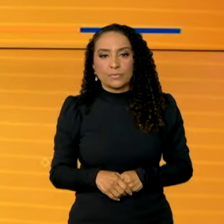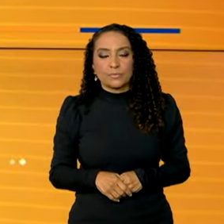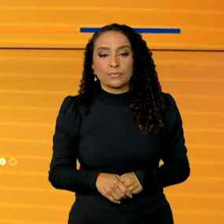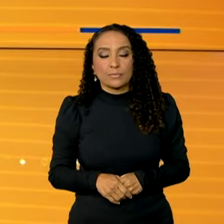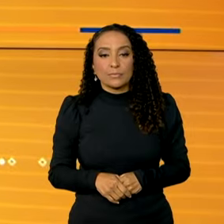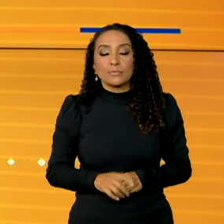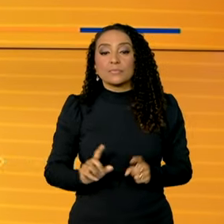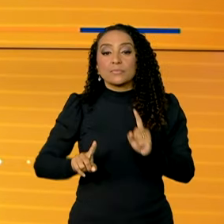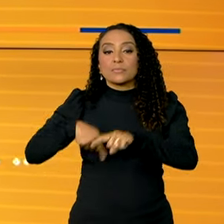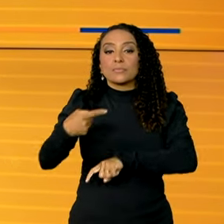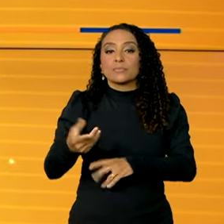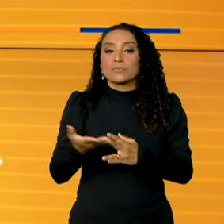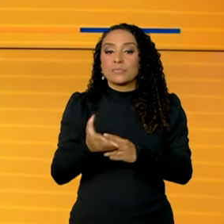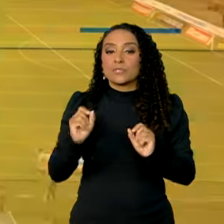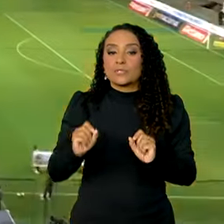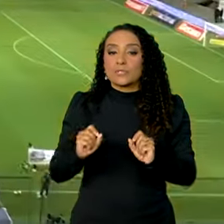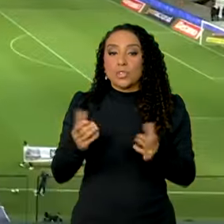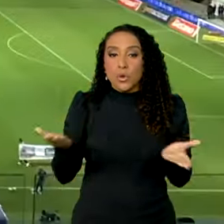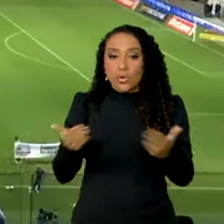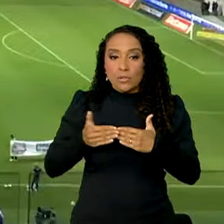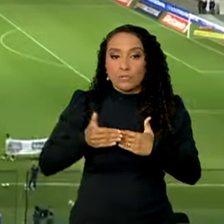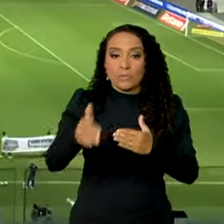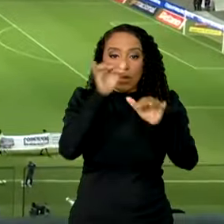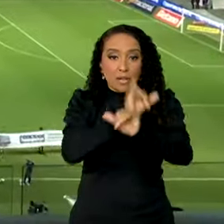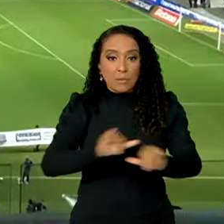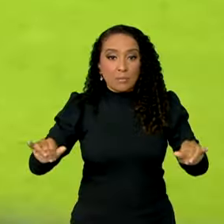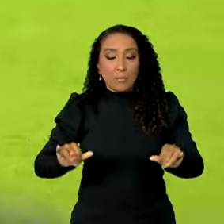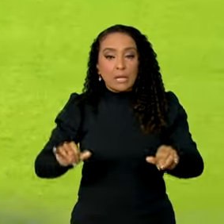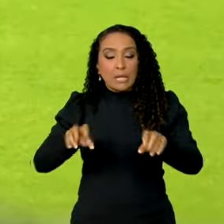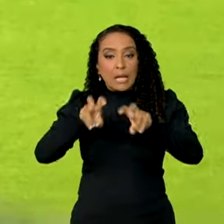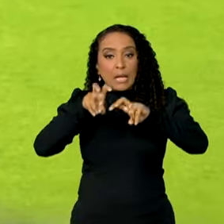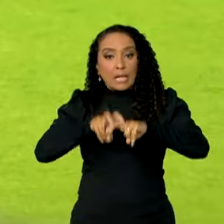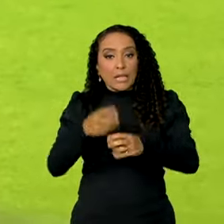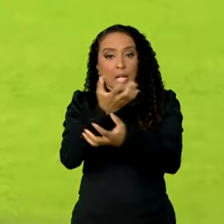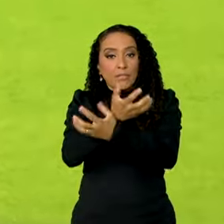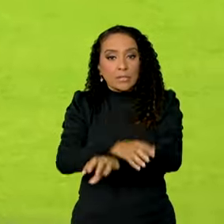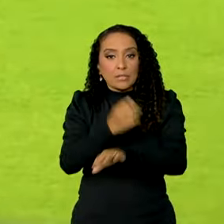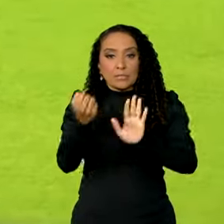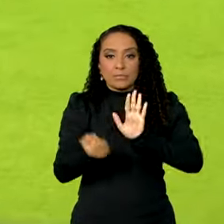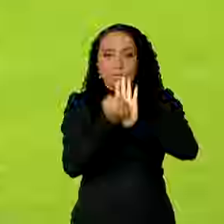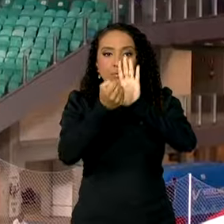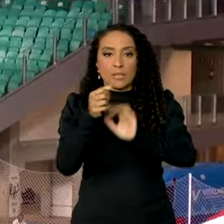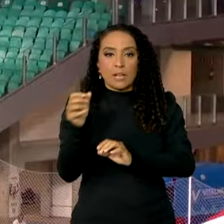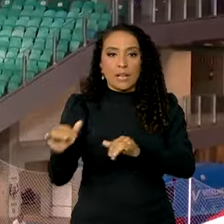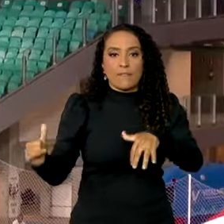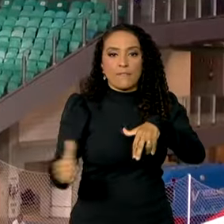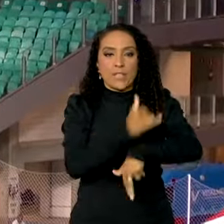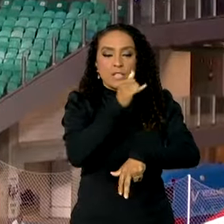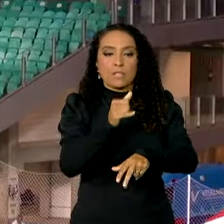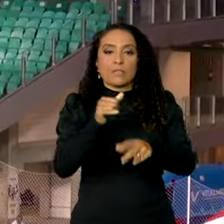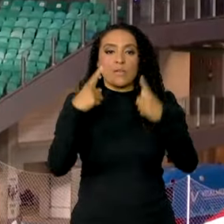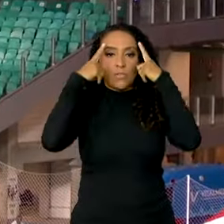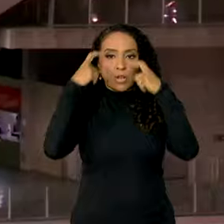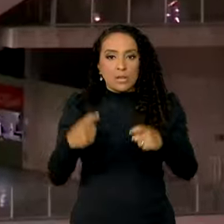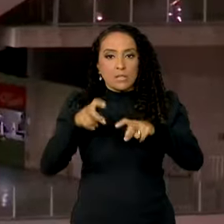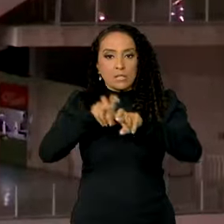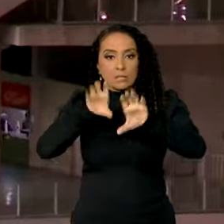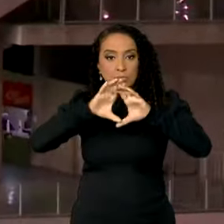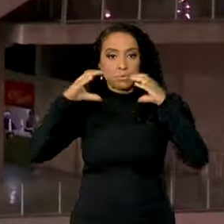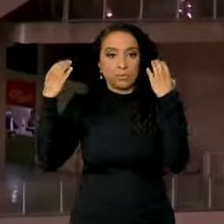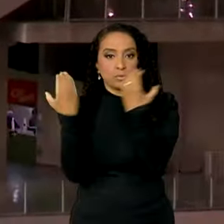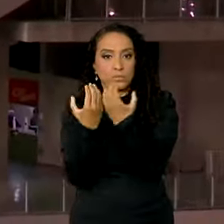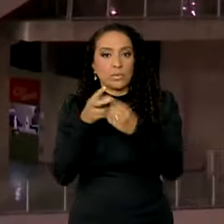Veja a seguir, a partir de hoje, a campanha Cadeiras Vazias, que simboliza as vítimas de violência nos estados, os